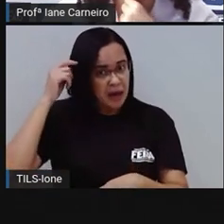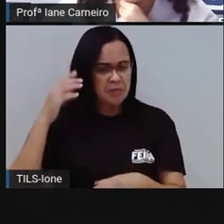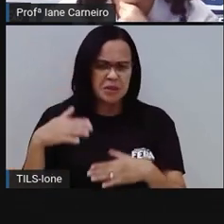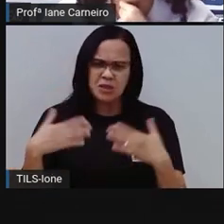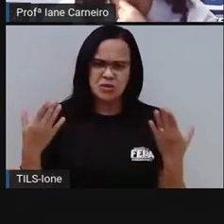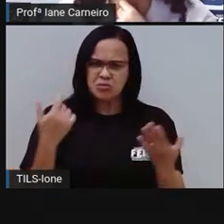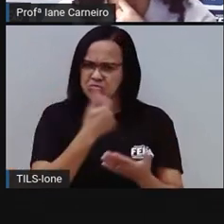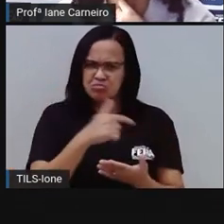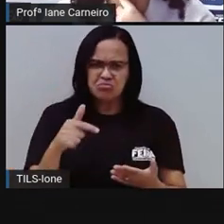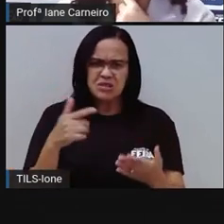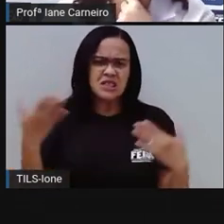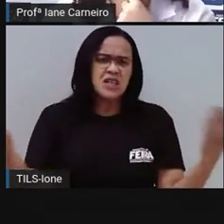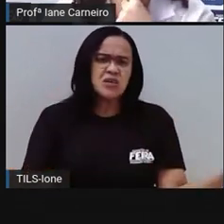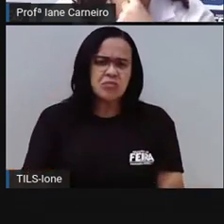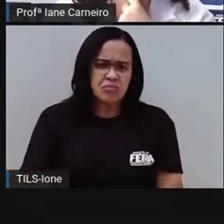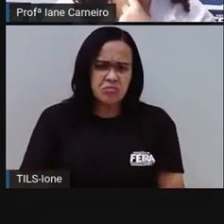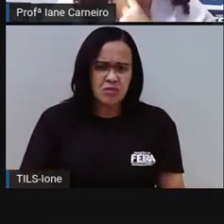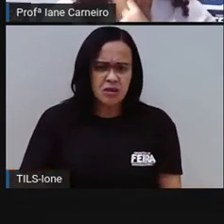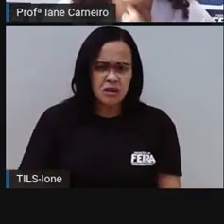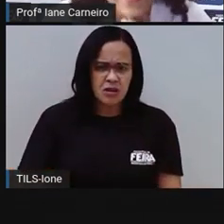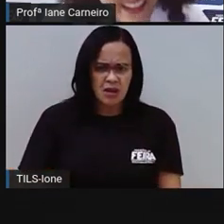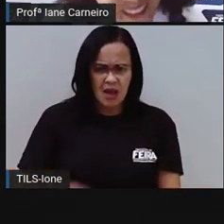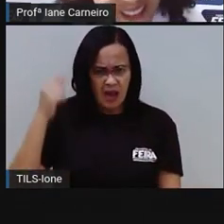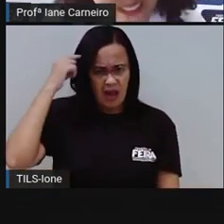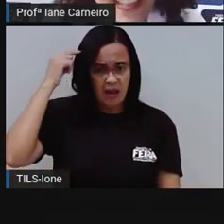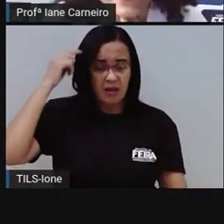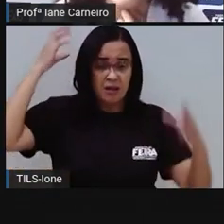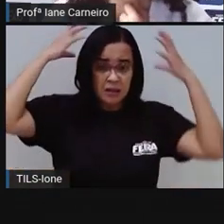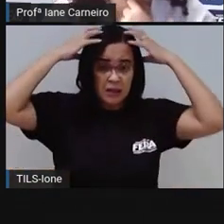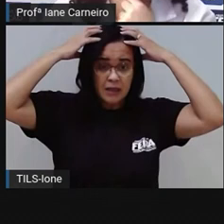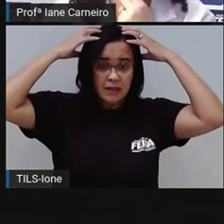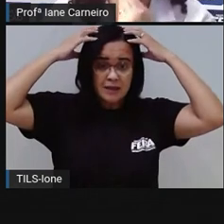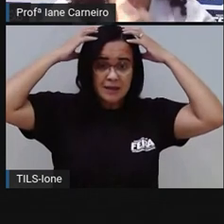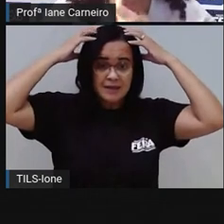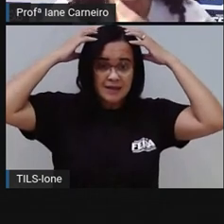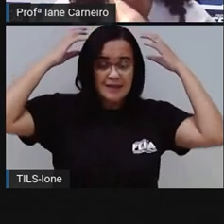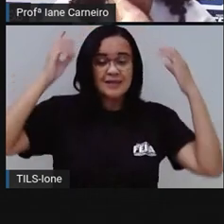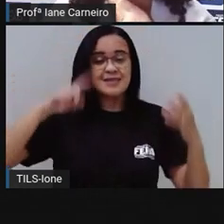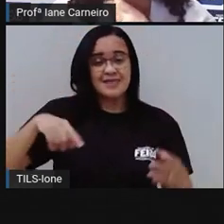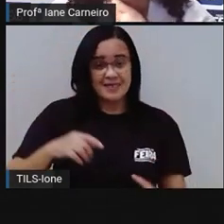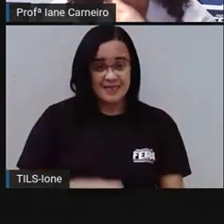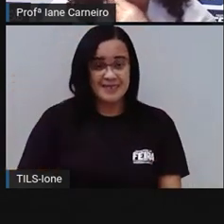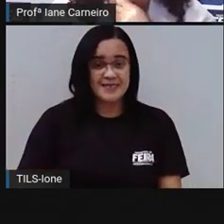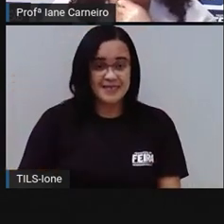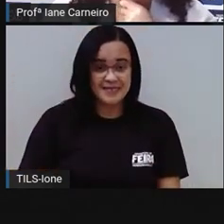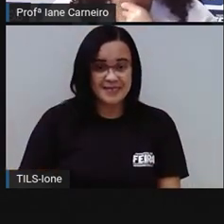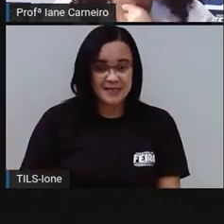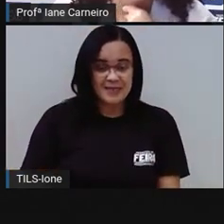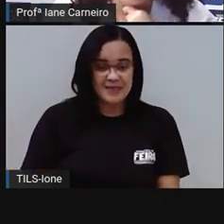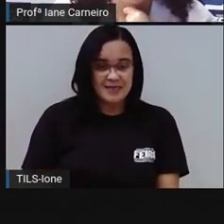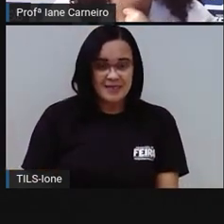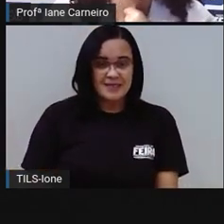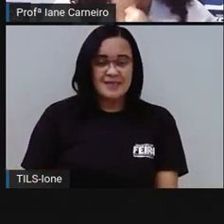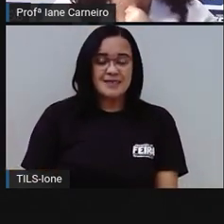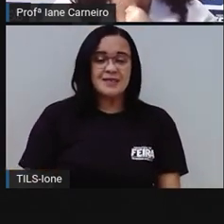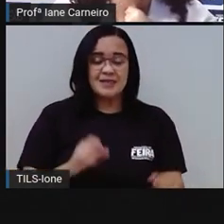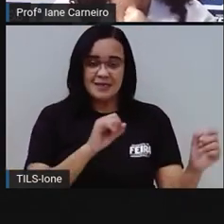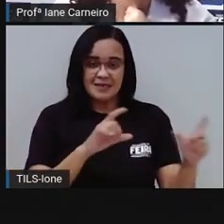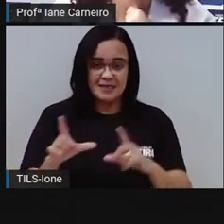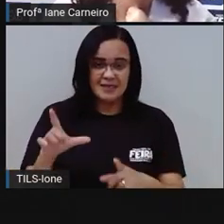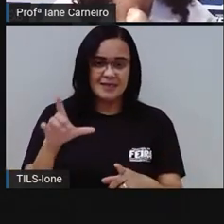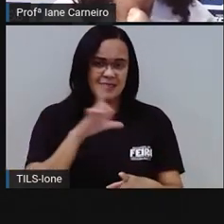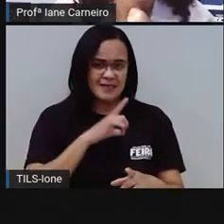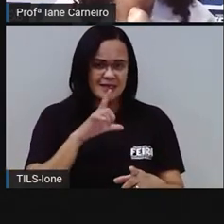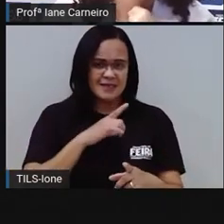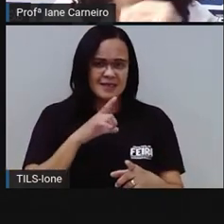não. A cabeça. A cabeça. Essa é engraçada. Quem tem palma sem ter